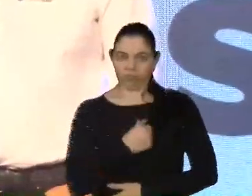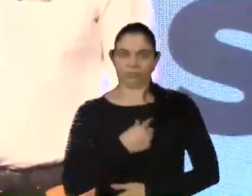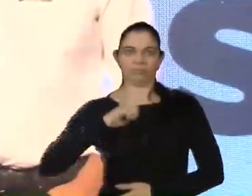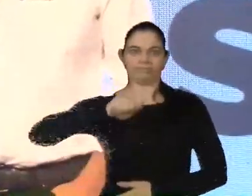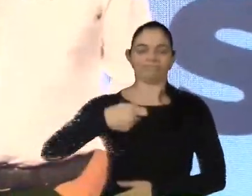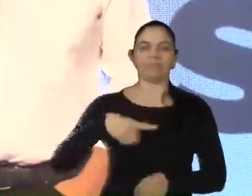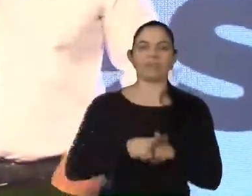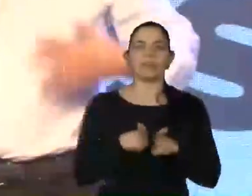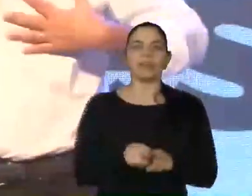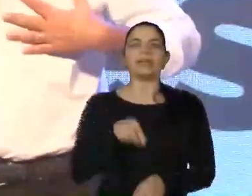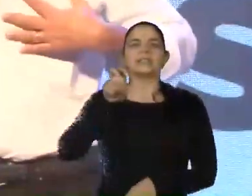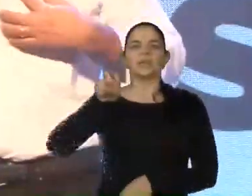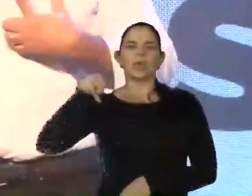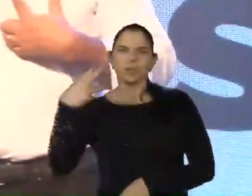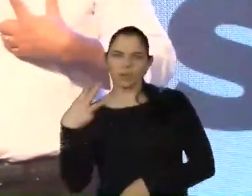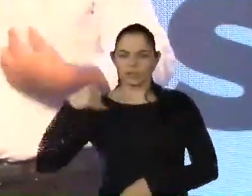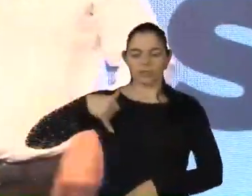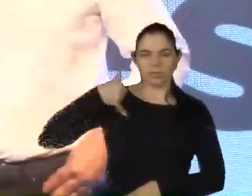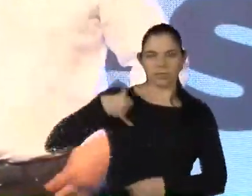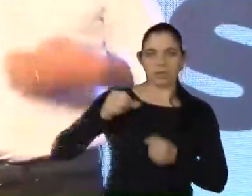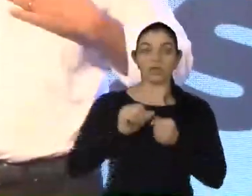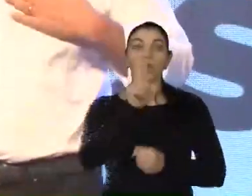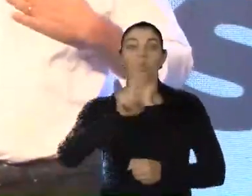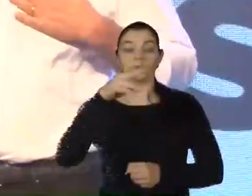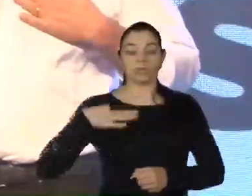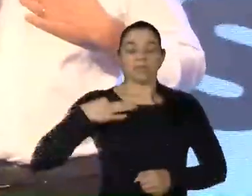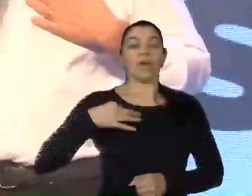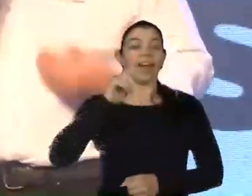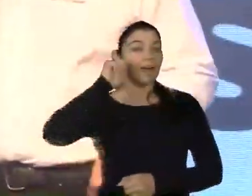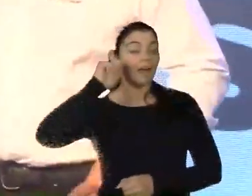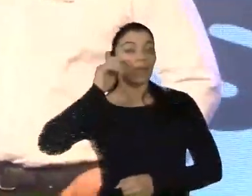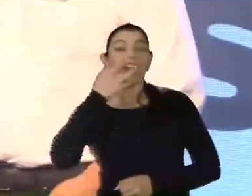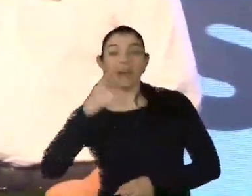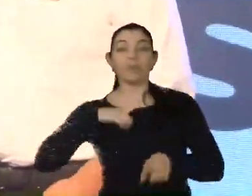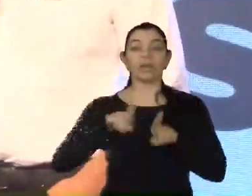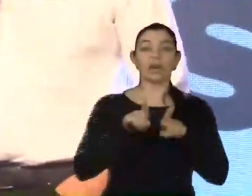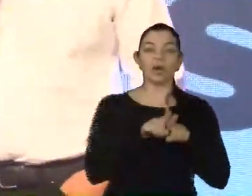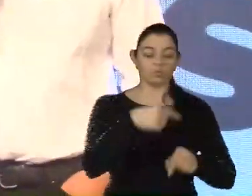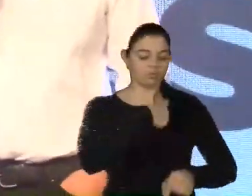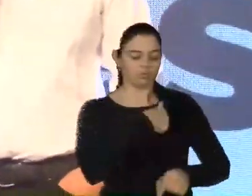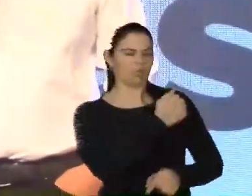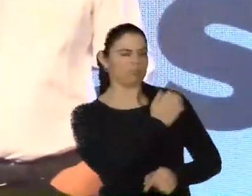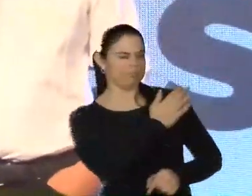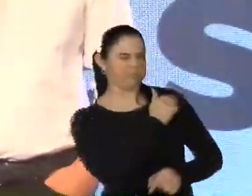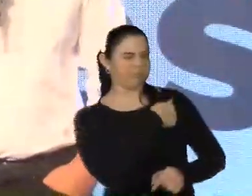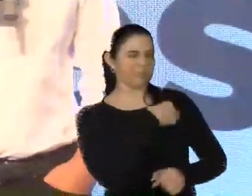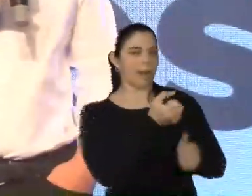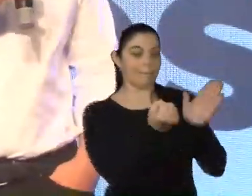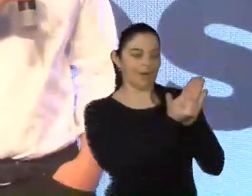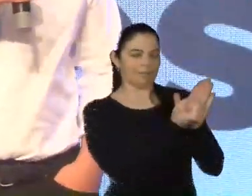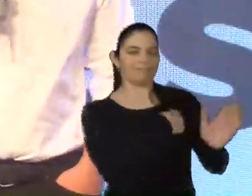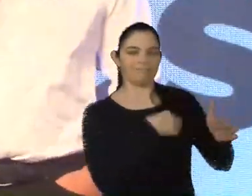anos, estou vestido de camisa branca com o logo da Espaço Laser do lado esquerdo, do coração. Eu trago a empresa no coração, calça azul e